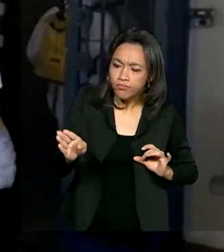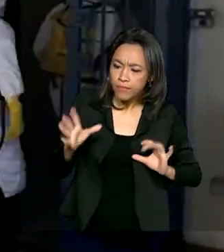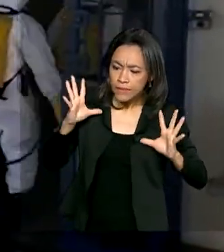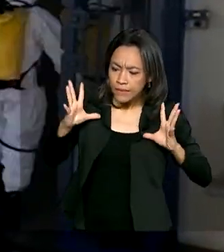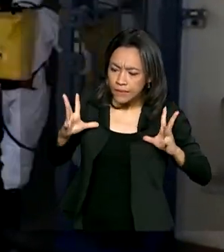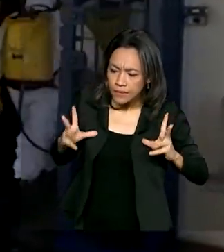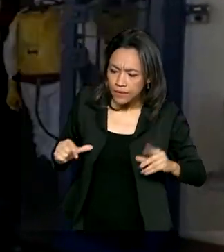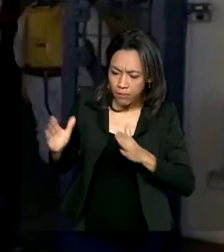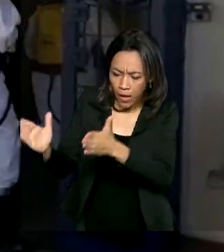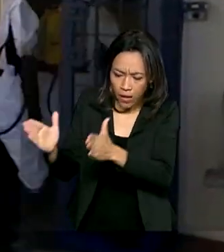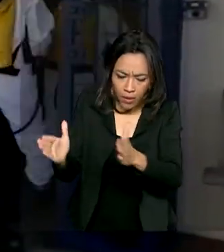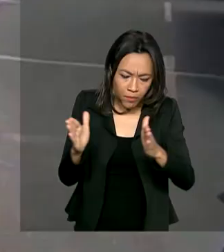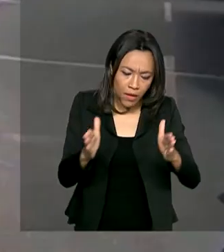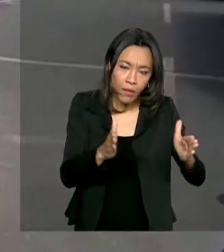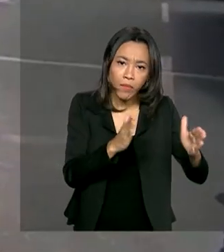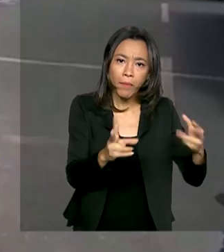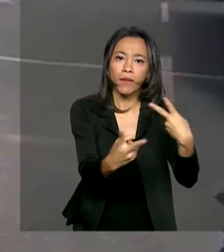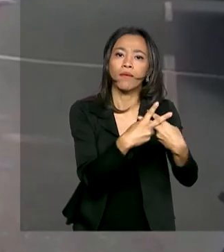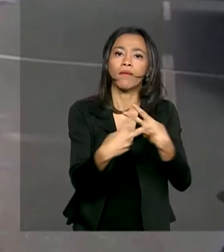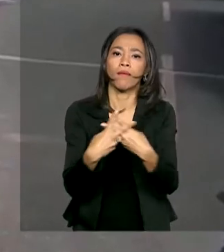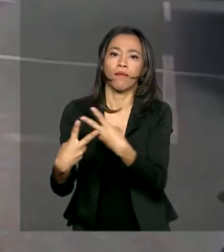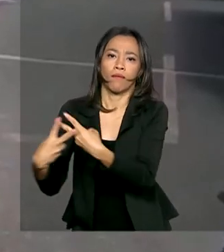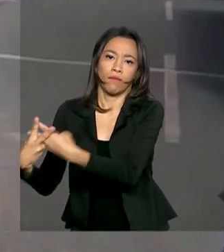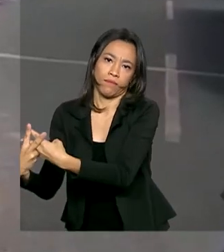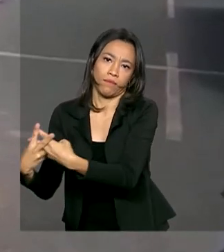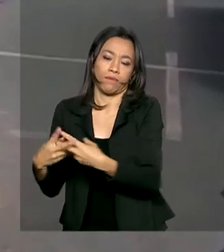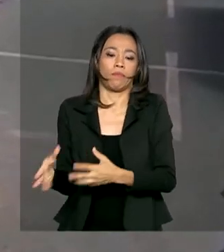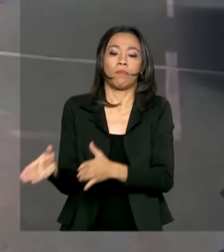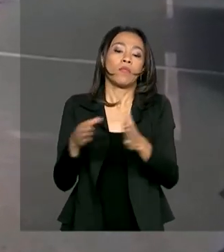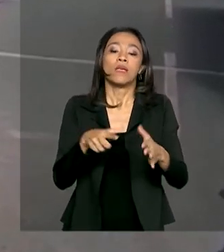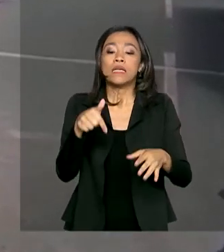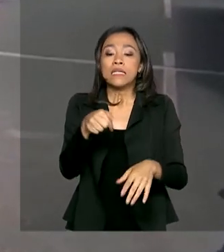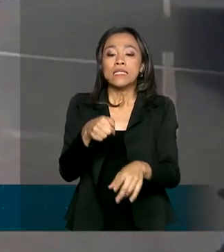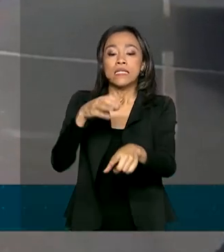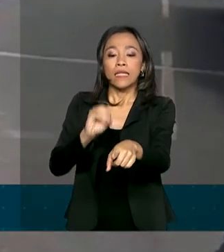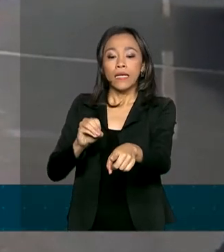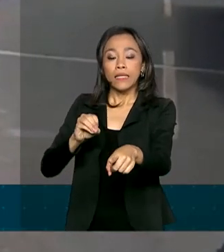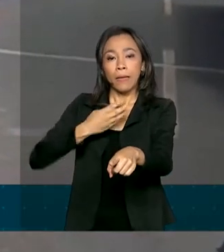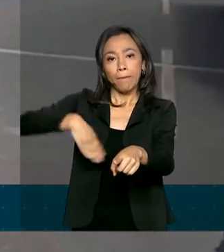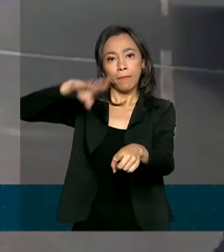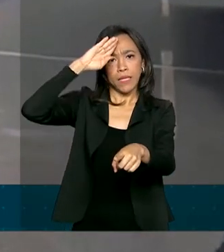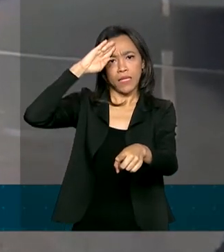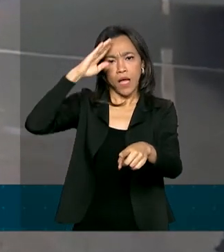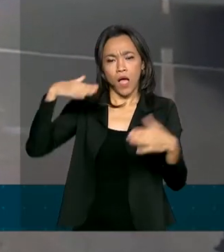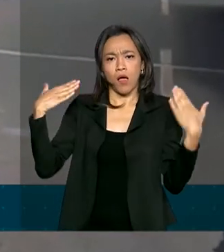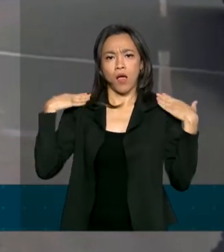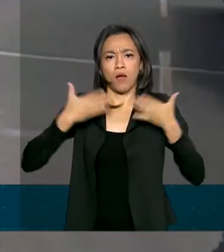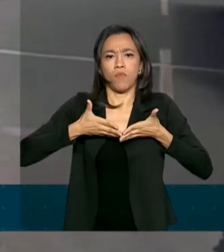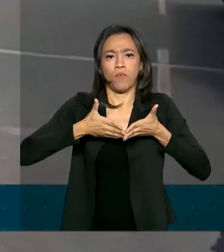blocos e as celas do complexo. 70 militares da Marinha do Brasil, do Exército Brasileiro e da Força Nacional